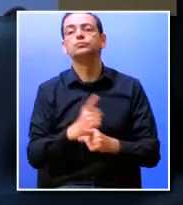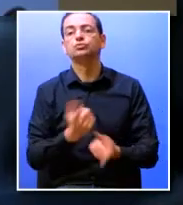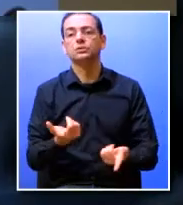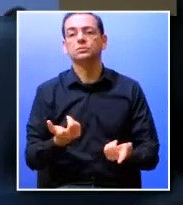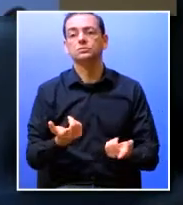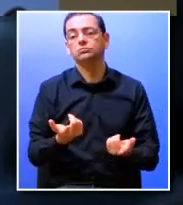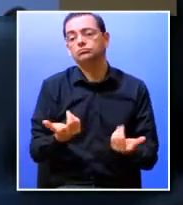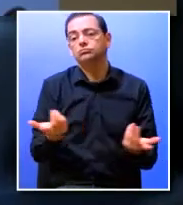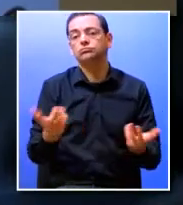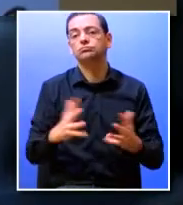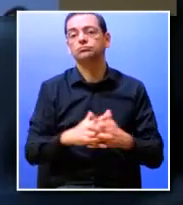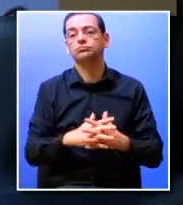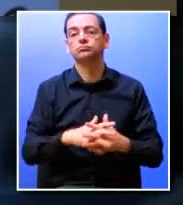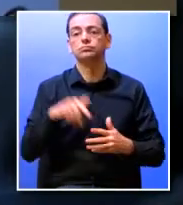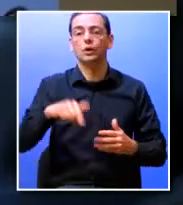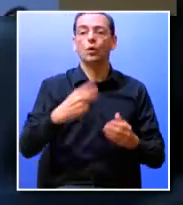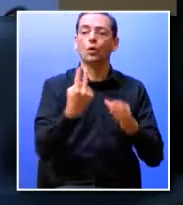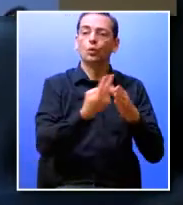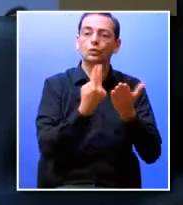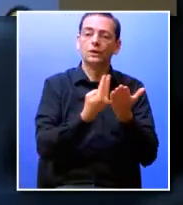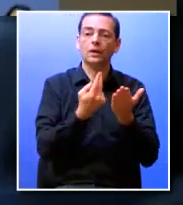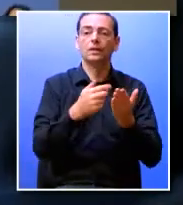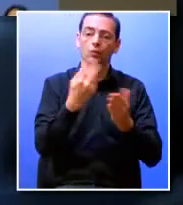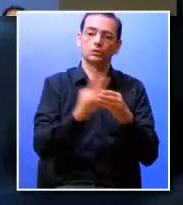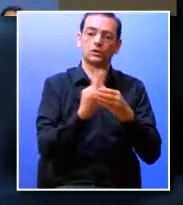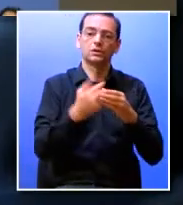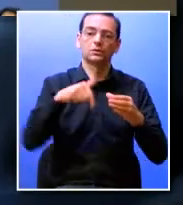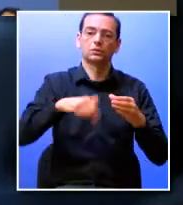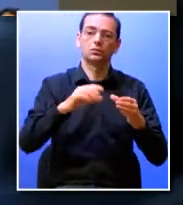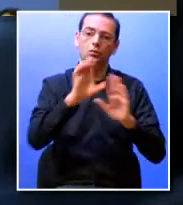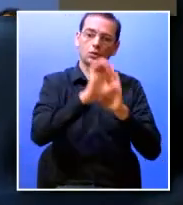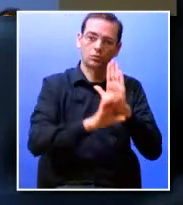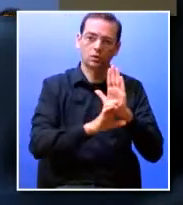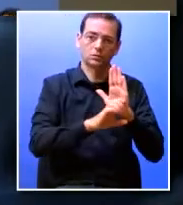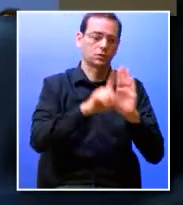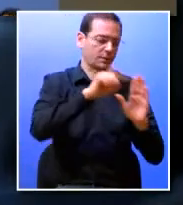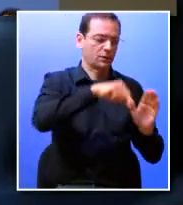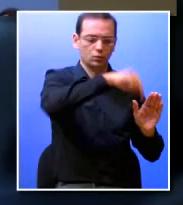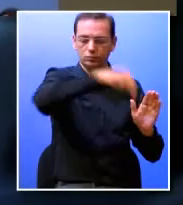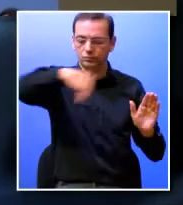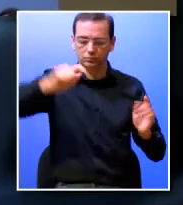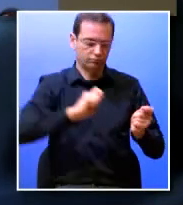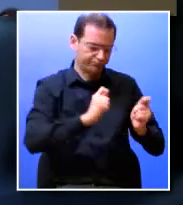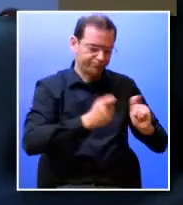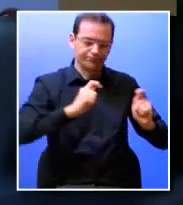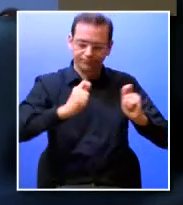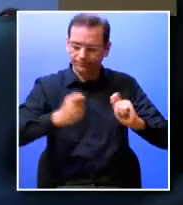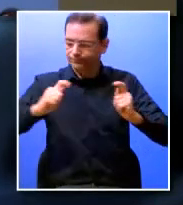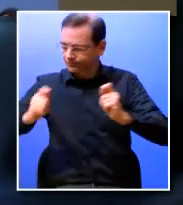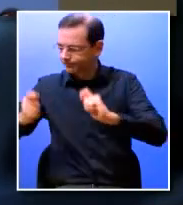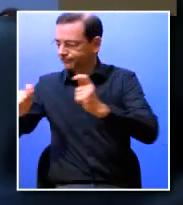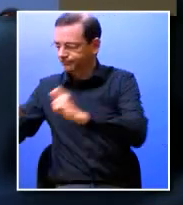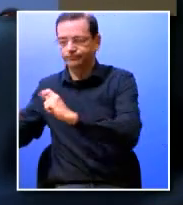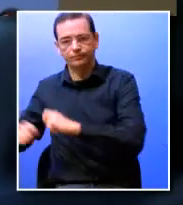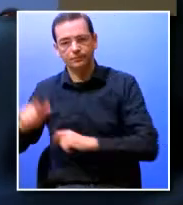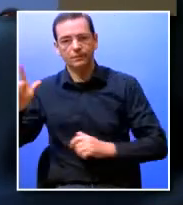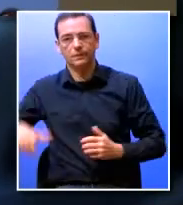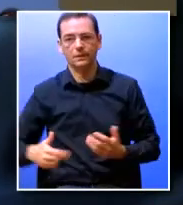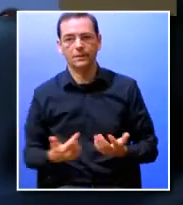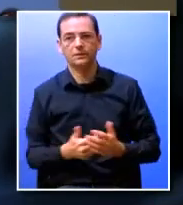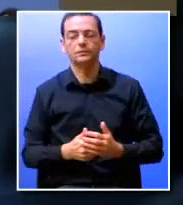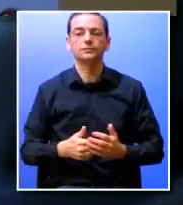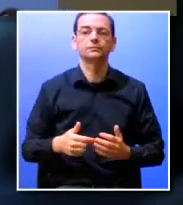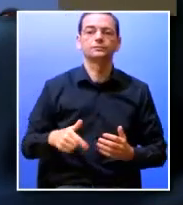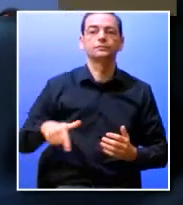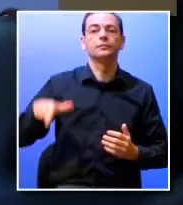isto também aconteça as nossas unidades curriculares estão também a sofrer reestruturação a avaliação como